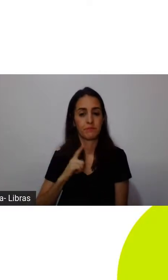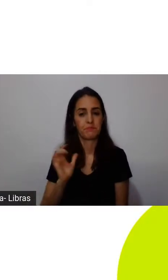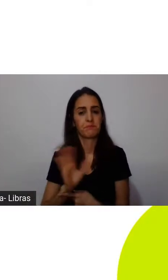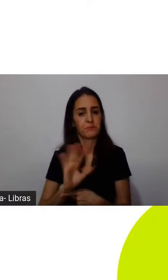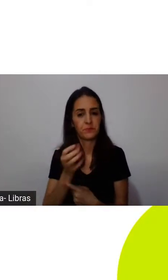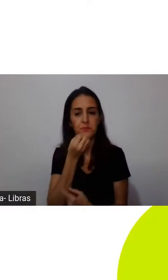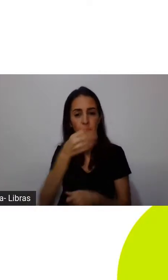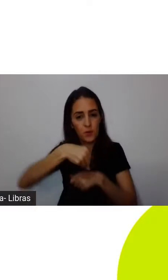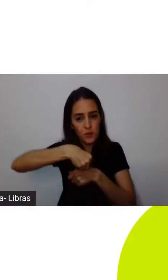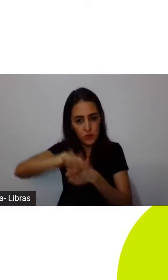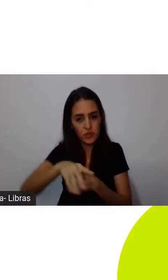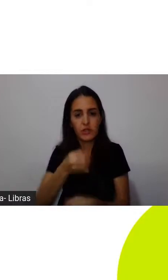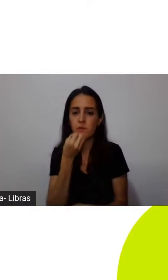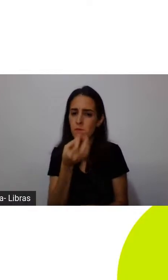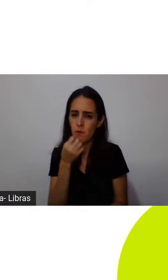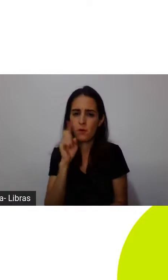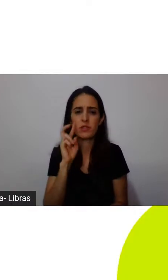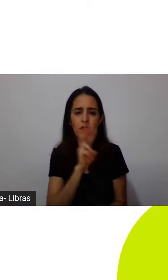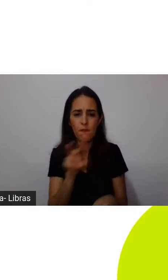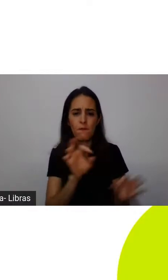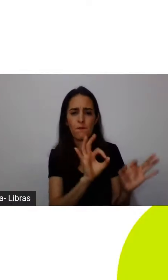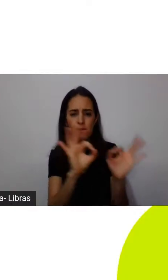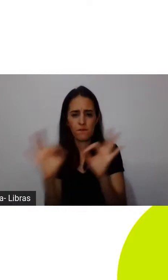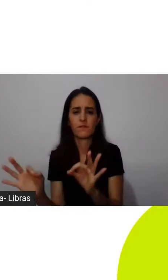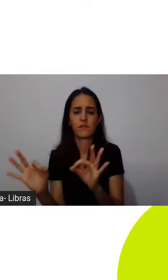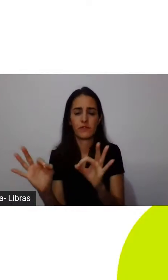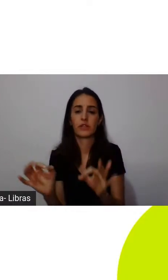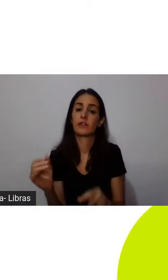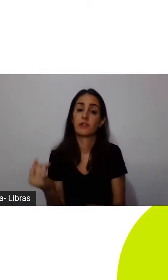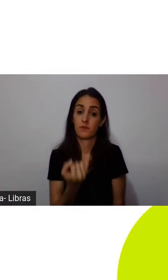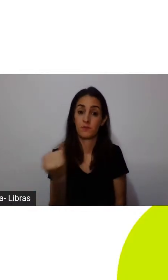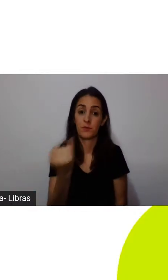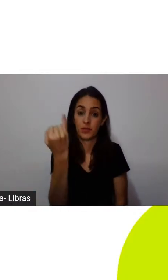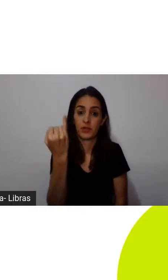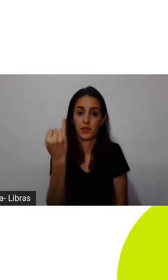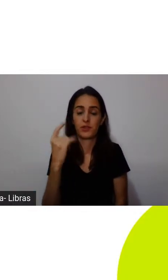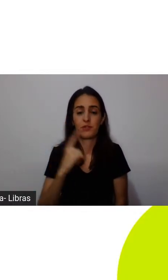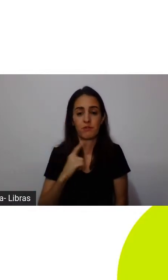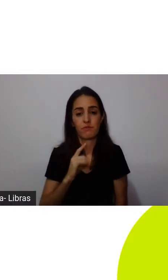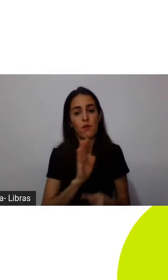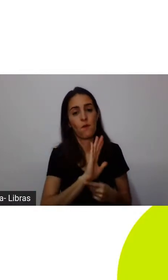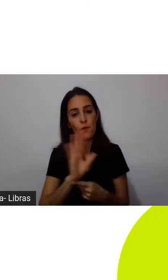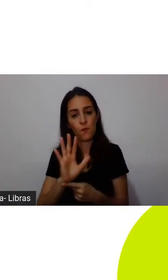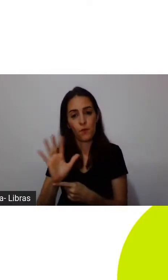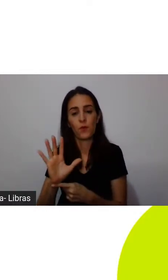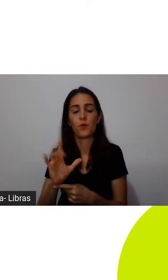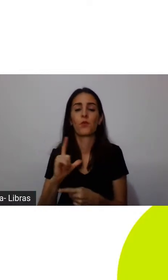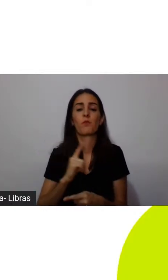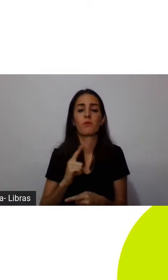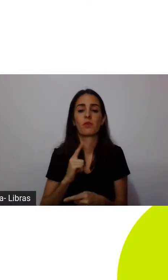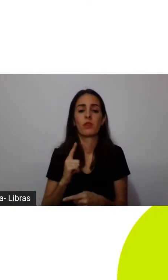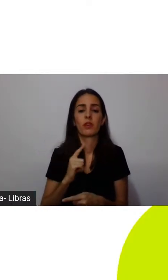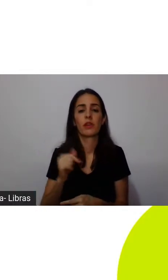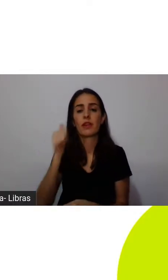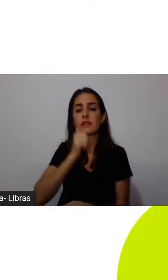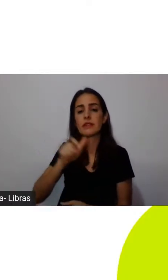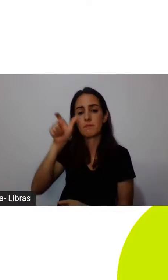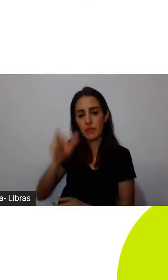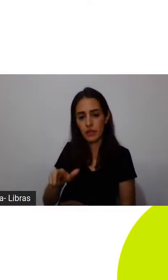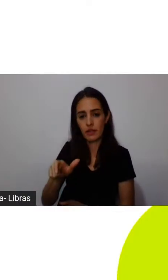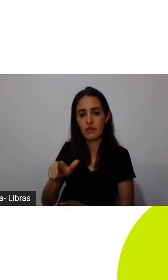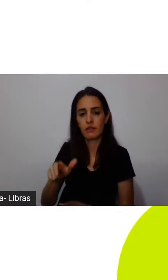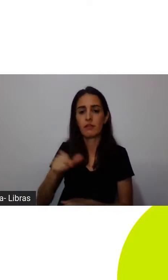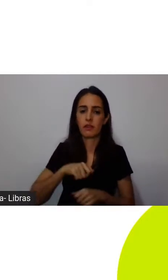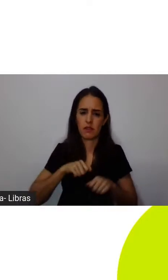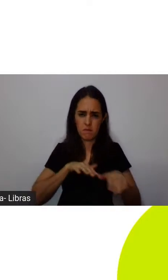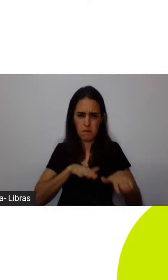E vale muito a pena, muito, muito a pena. É um documentário que conta também com a aparição da Greta Thunberg. Gostaria de